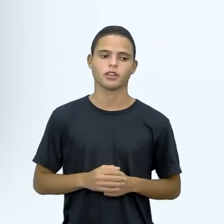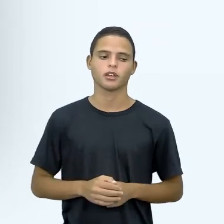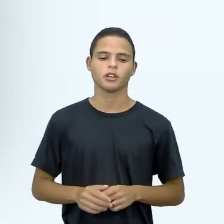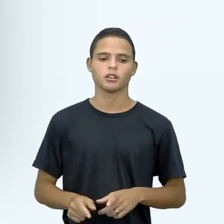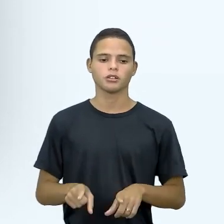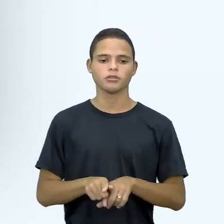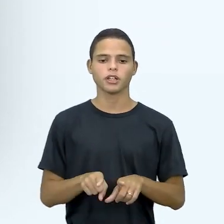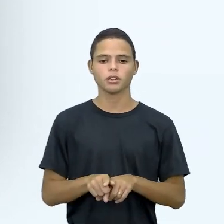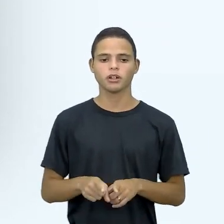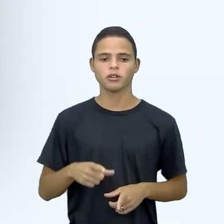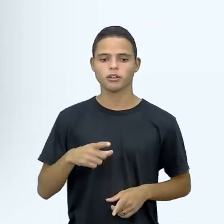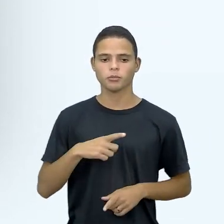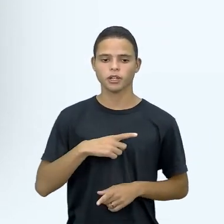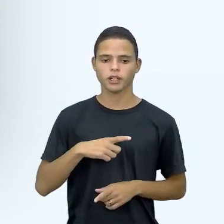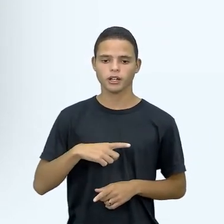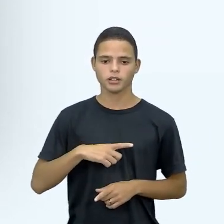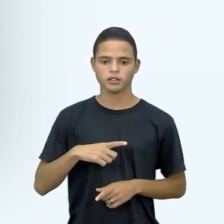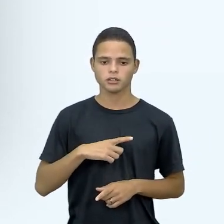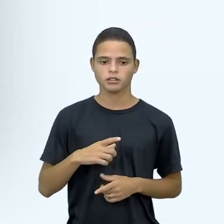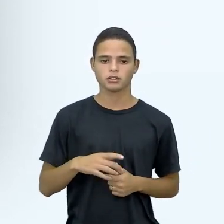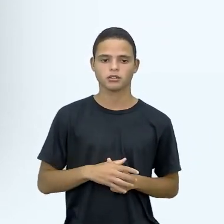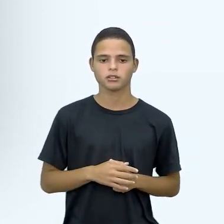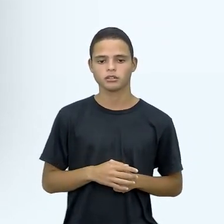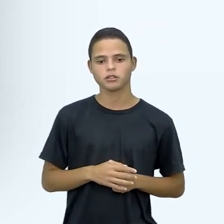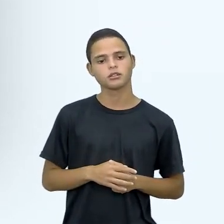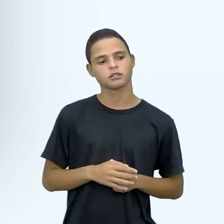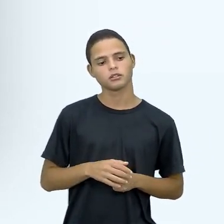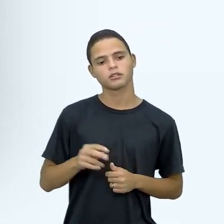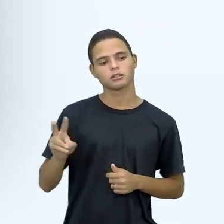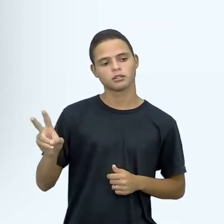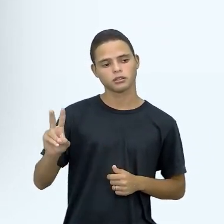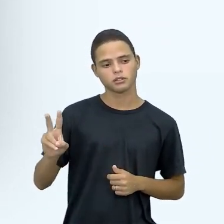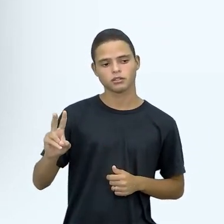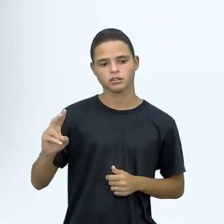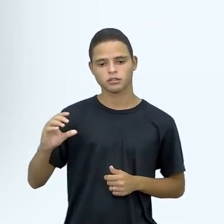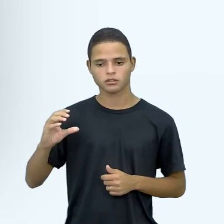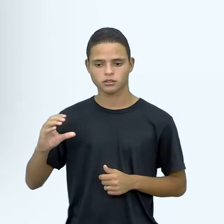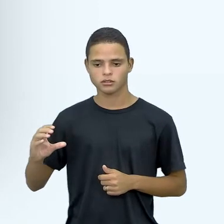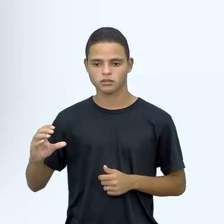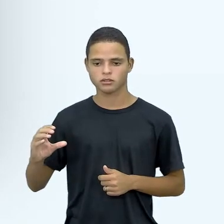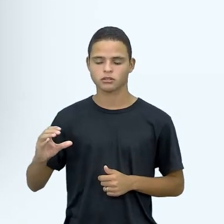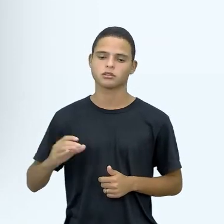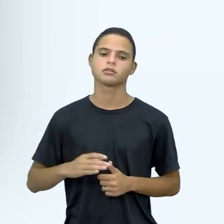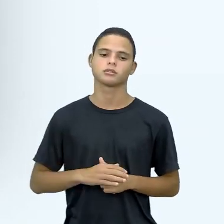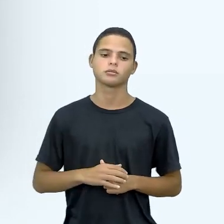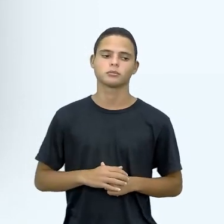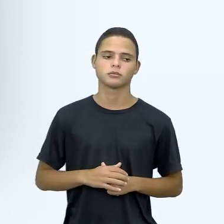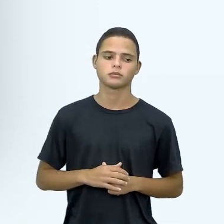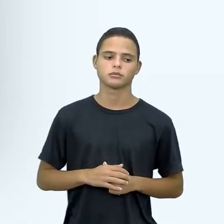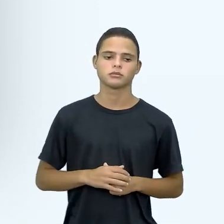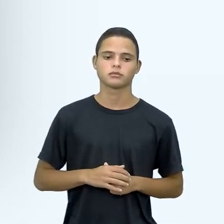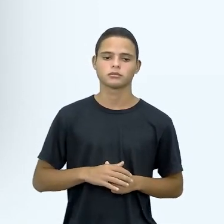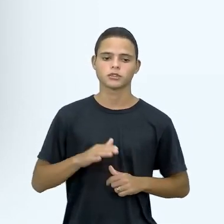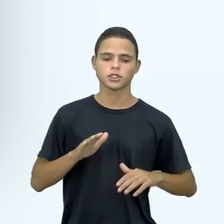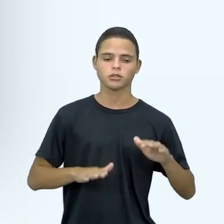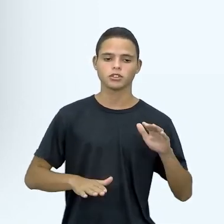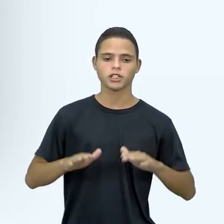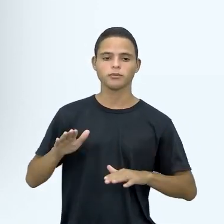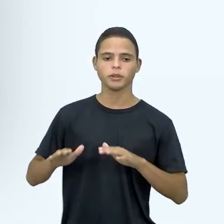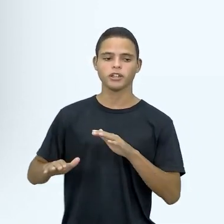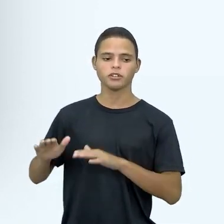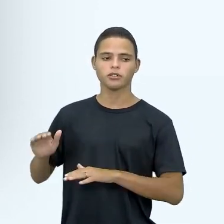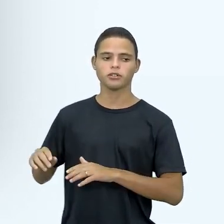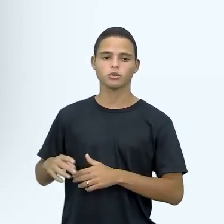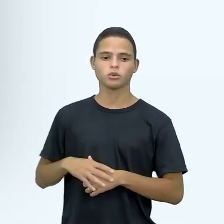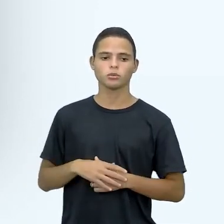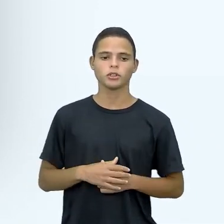vitamina B12, como eu tinha falado, né, vitamina C, justamente, né, vai depender de cada tipo de doença